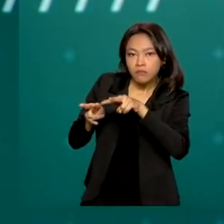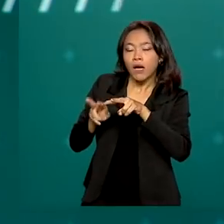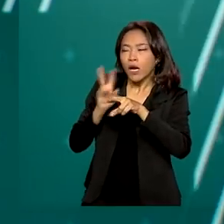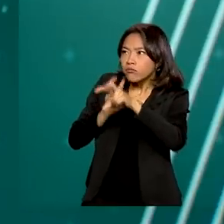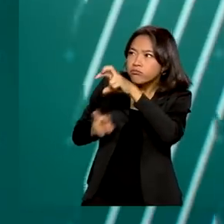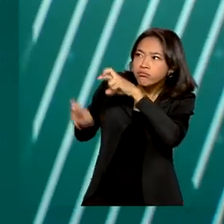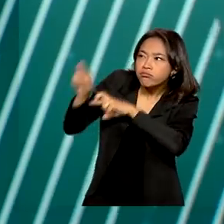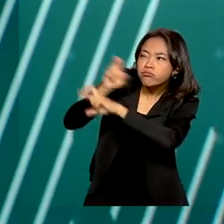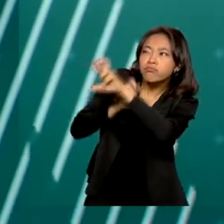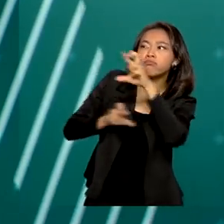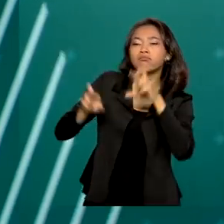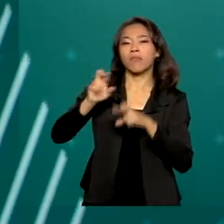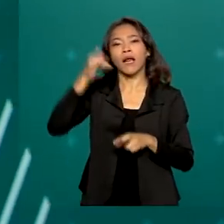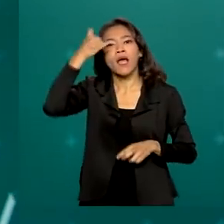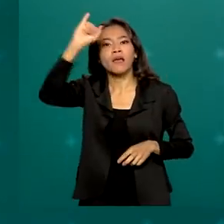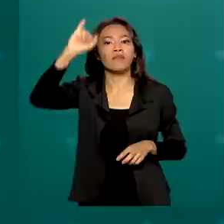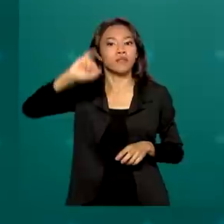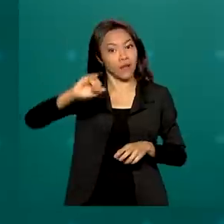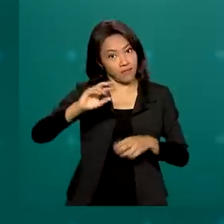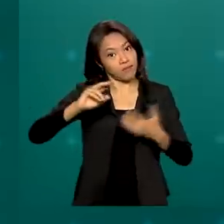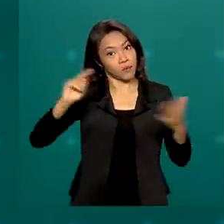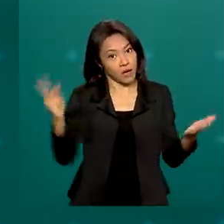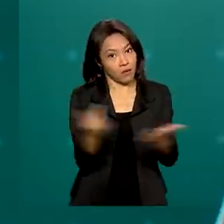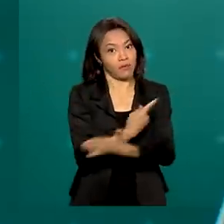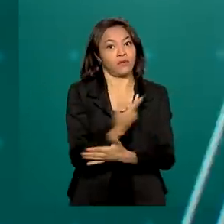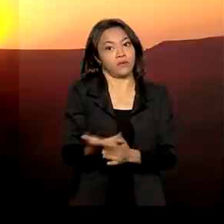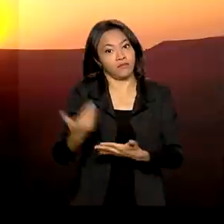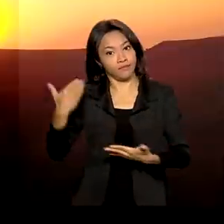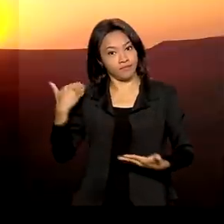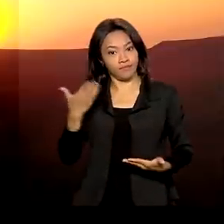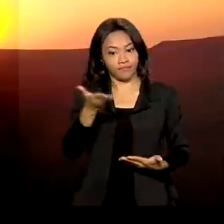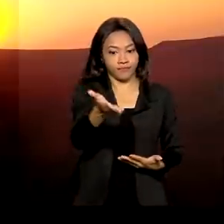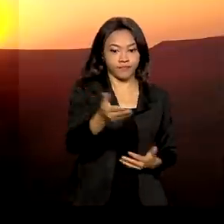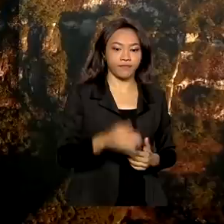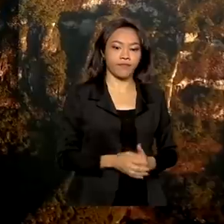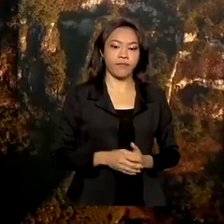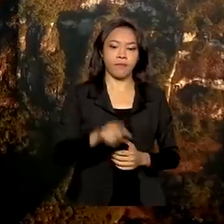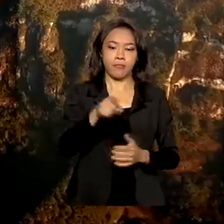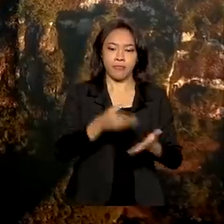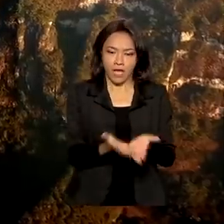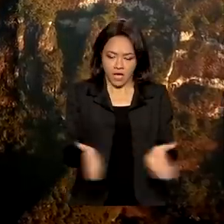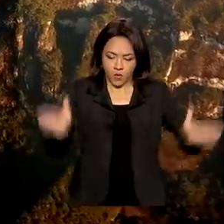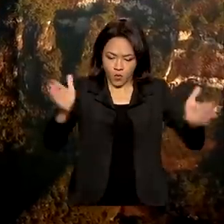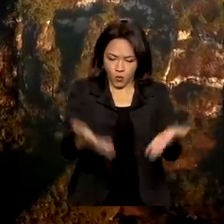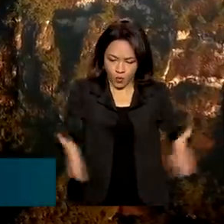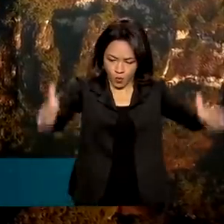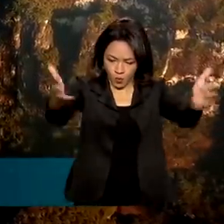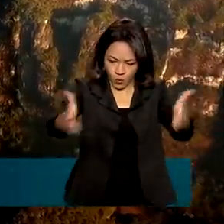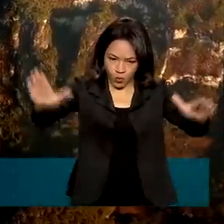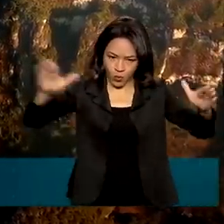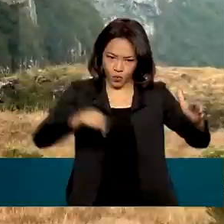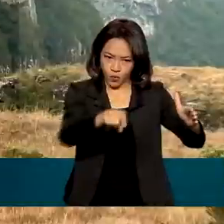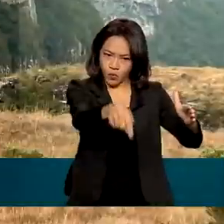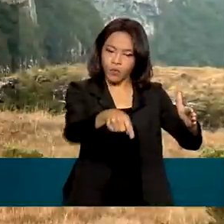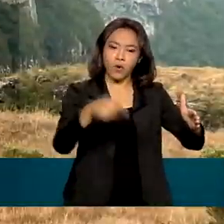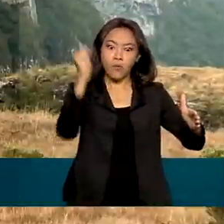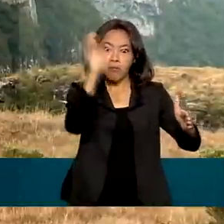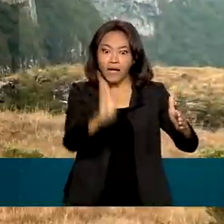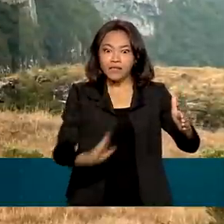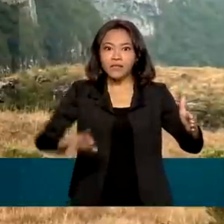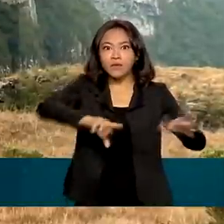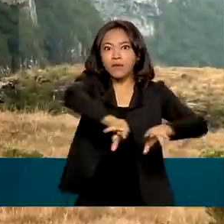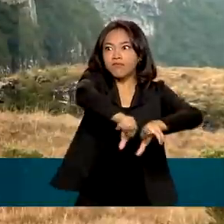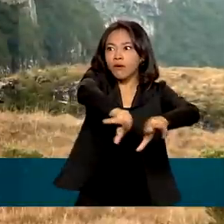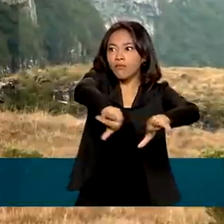para a prevenção de acidentes e mortes. Falésias, cânions e grutas. O Brasil tem uma